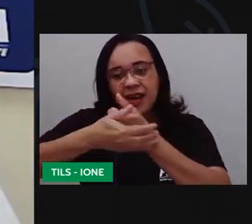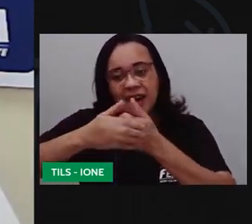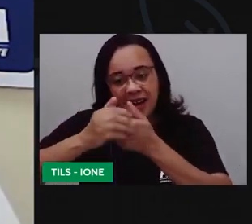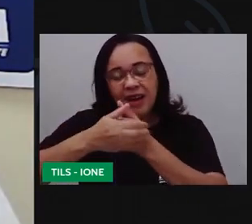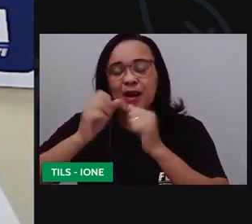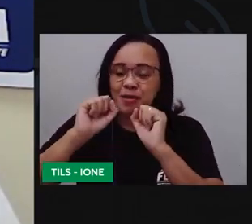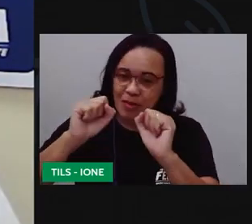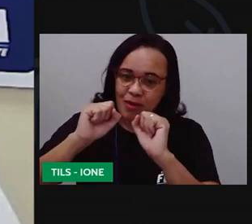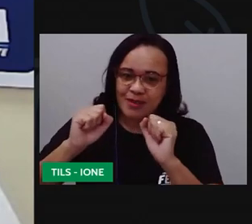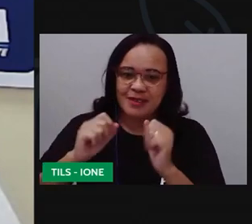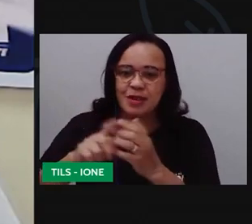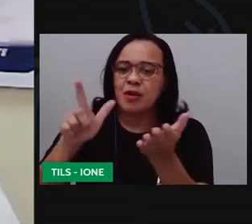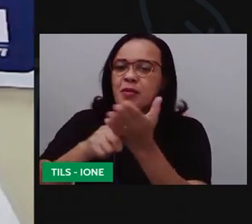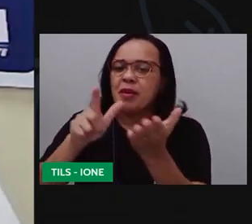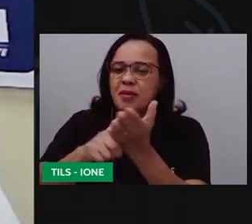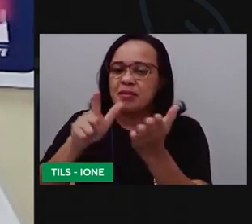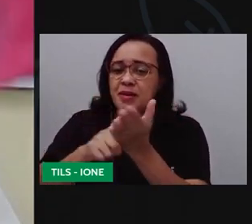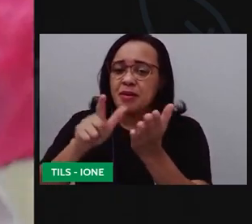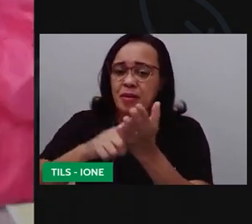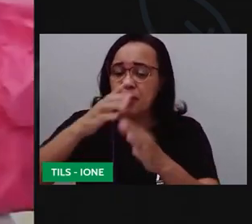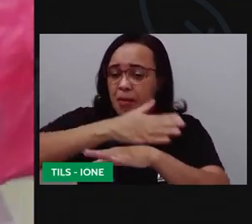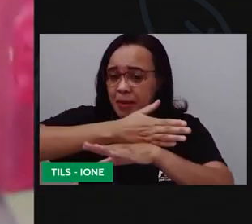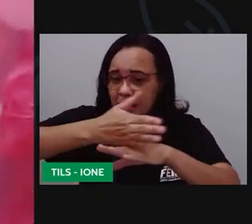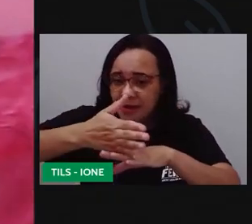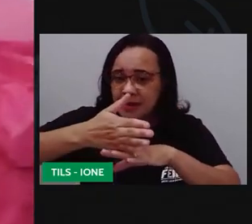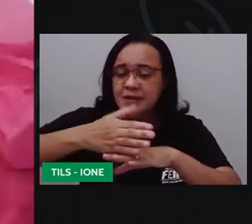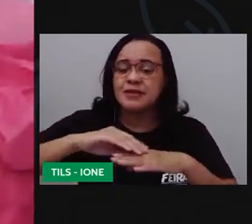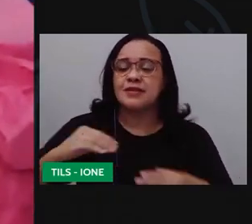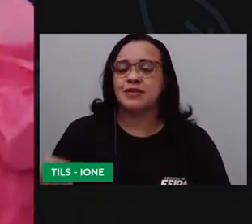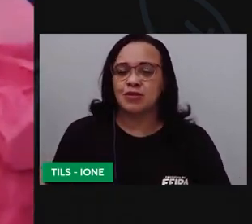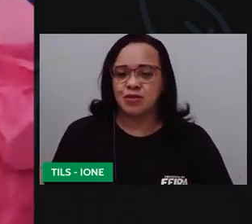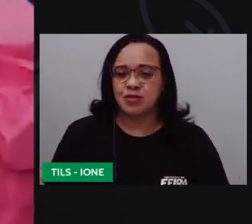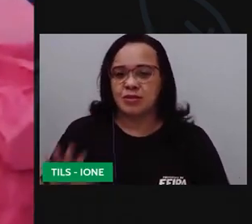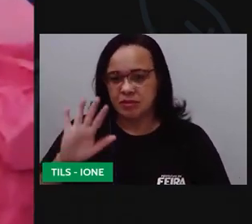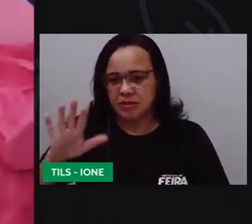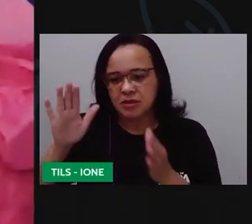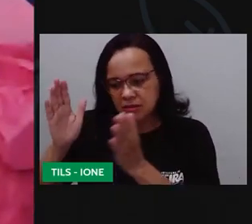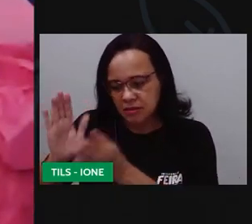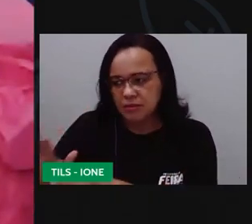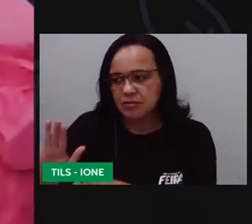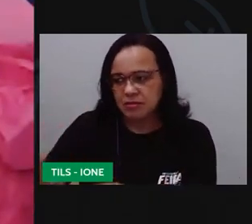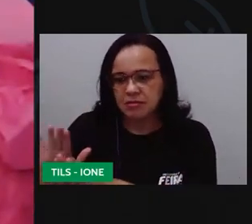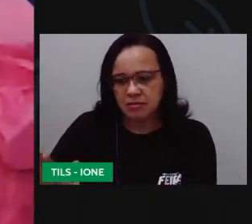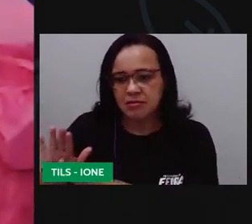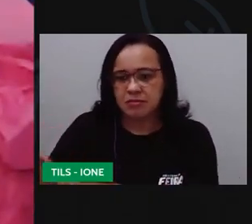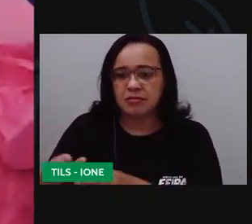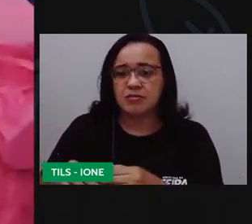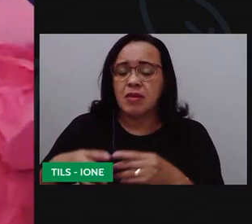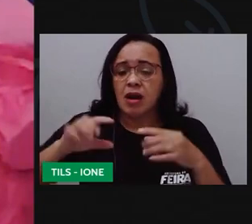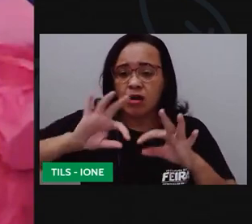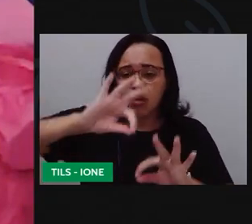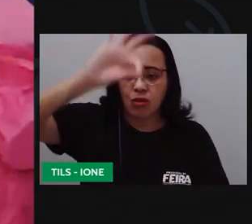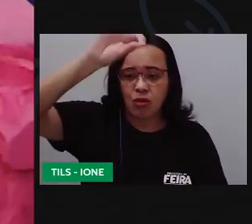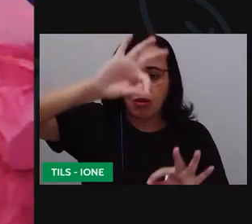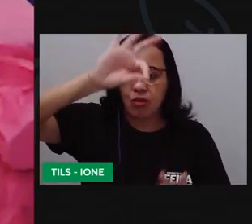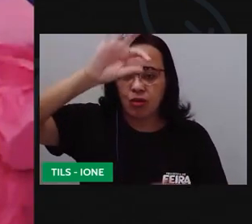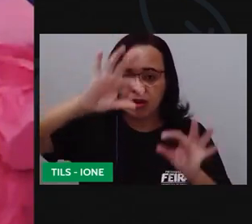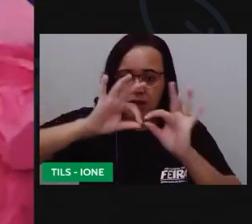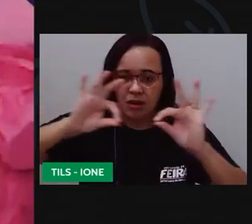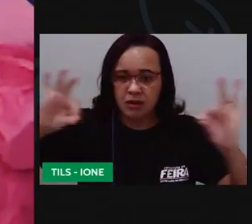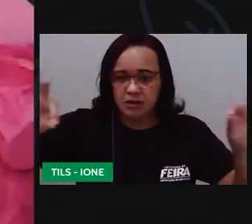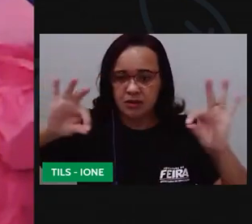papel desse aqui ofício tá vendo? deixei ela aqui por enquanto reservada aí eu vou medir aqui ó corta um